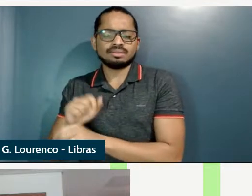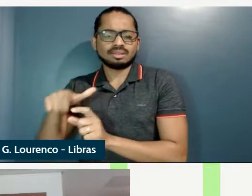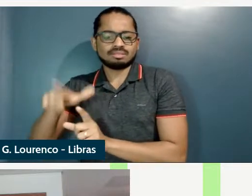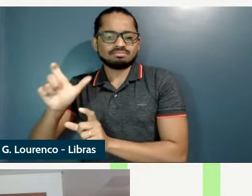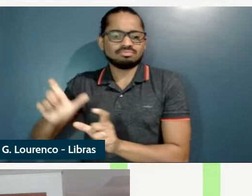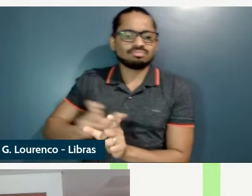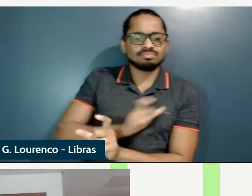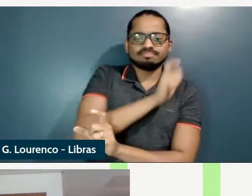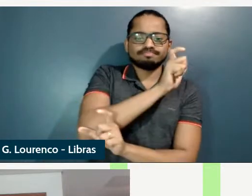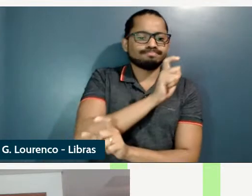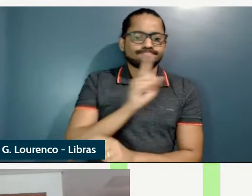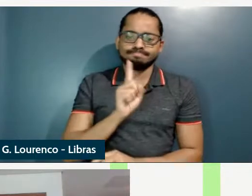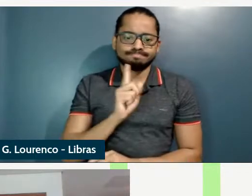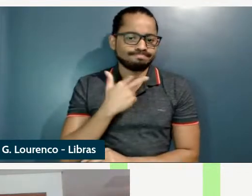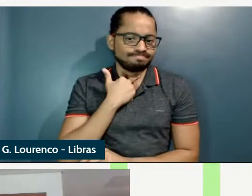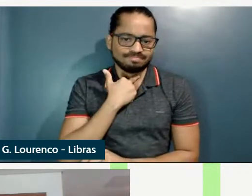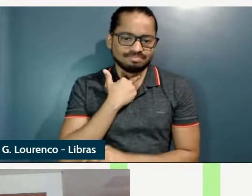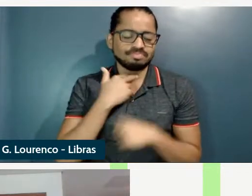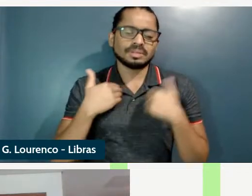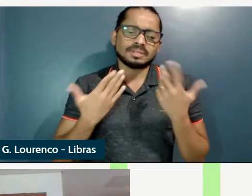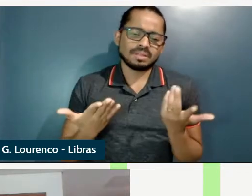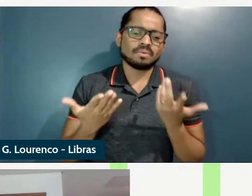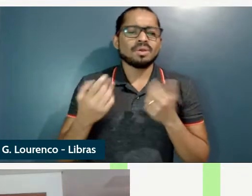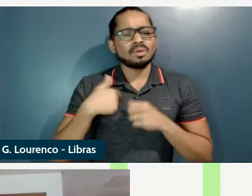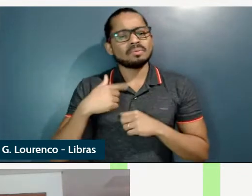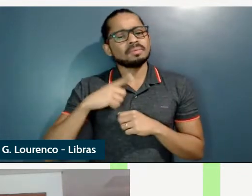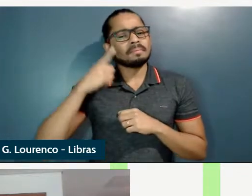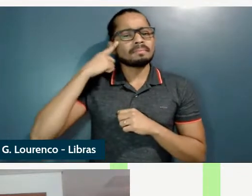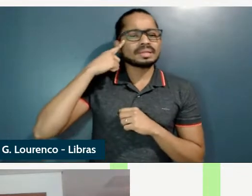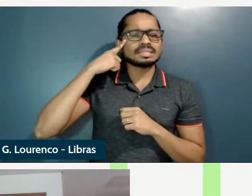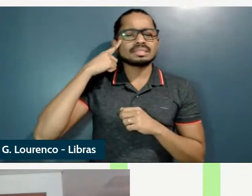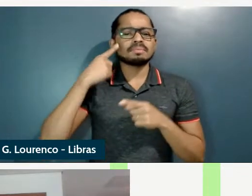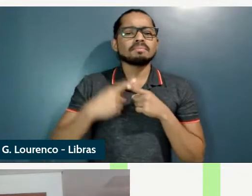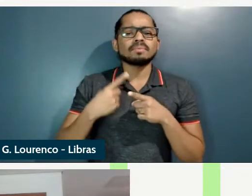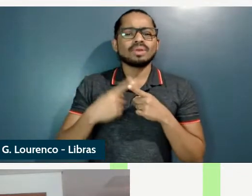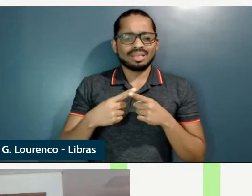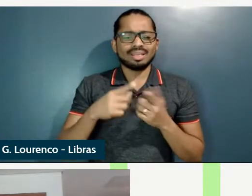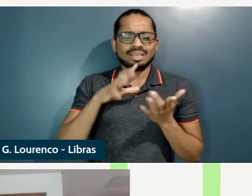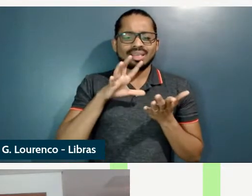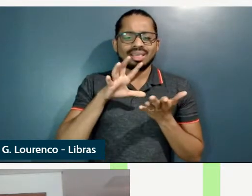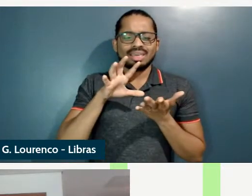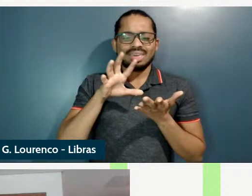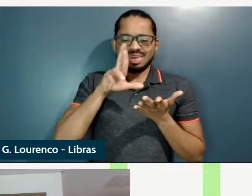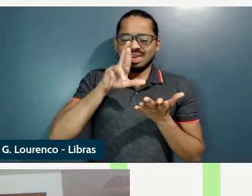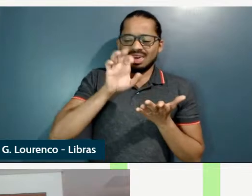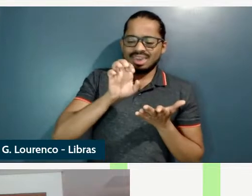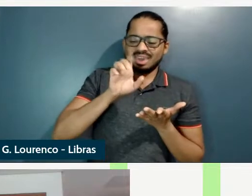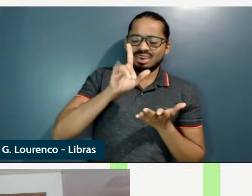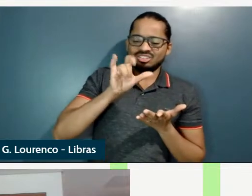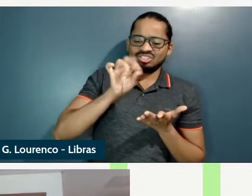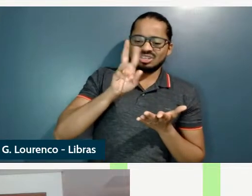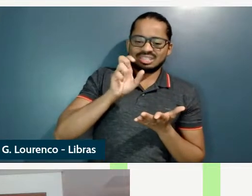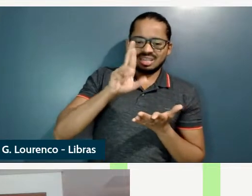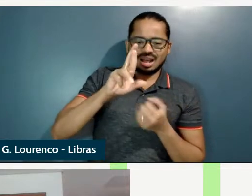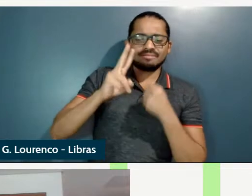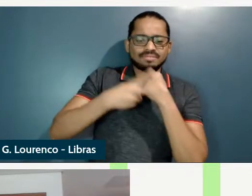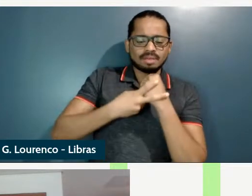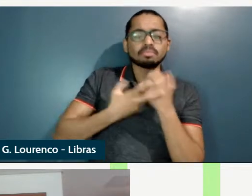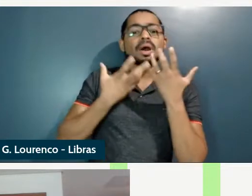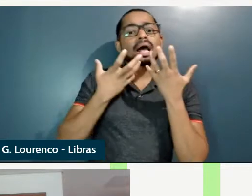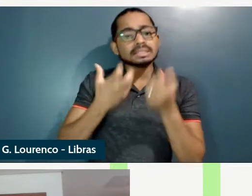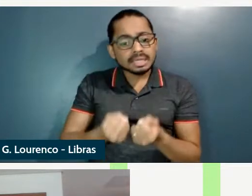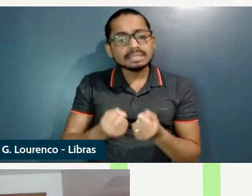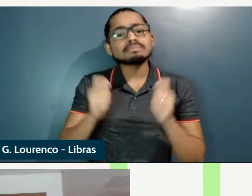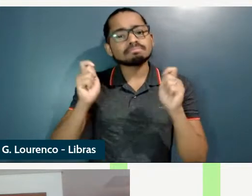certo então eu tenho eu tenho que pensar por que que registrar seria o único desses verbos que parece